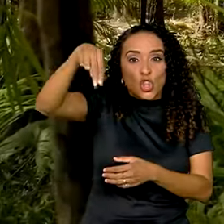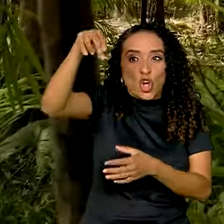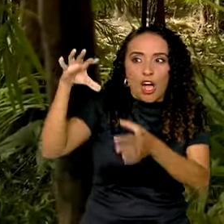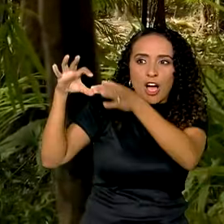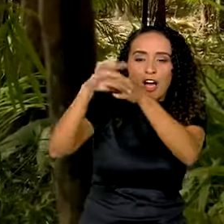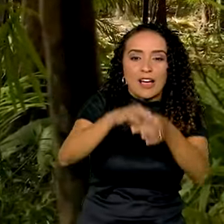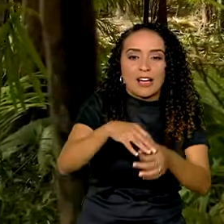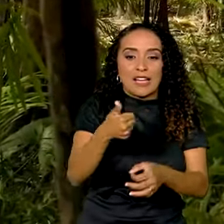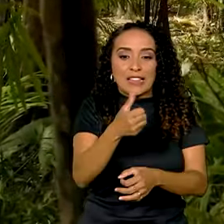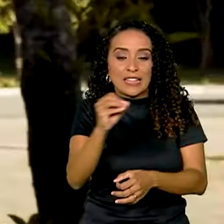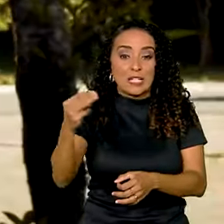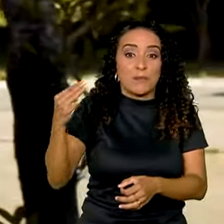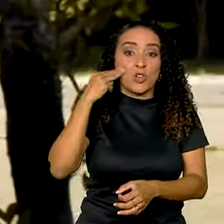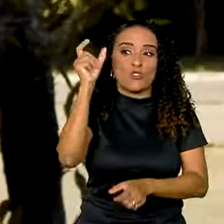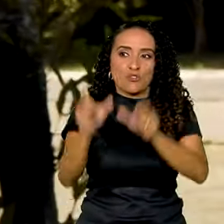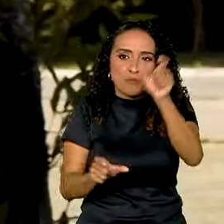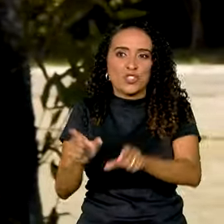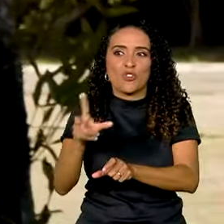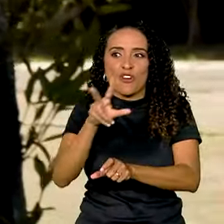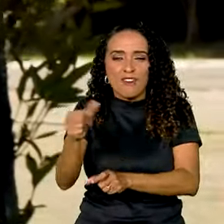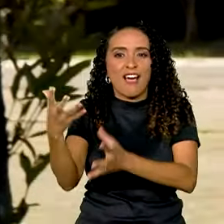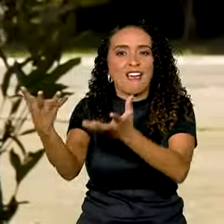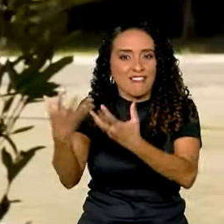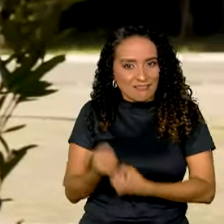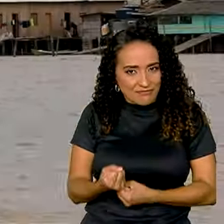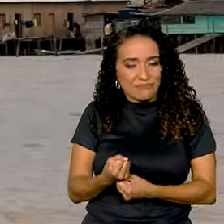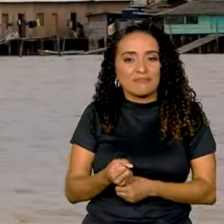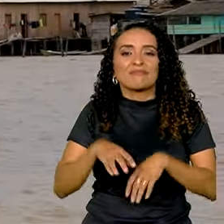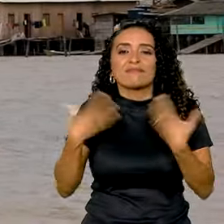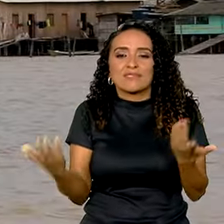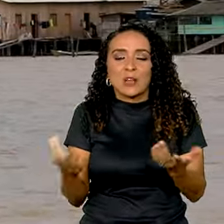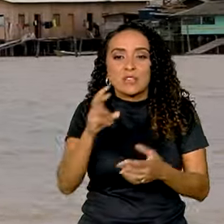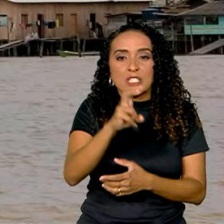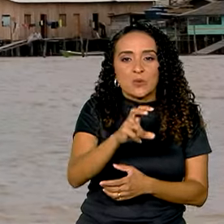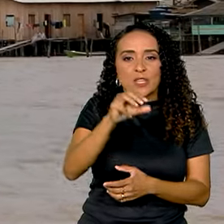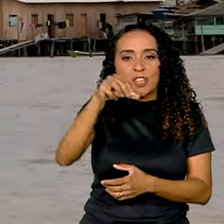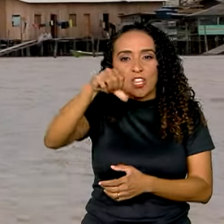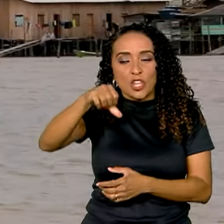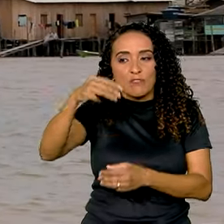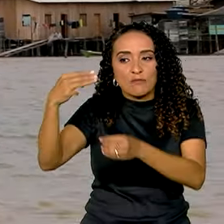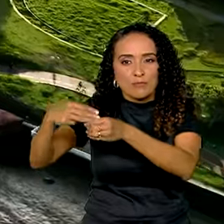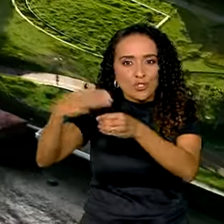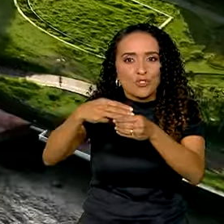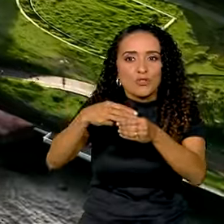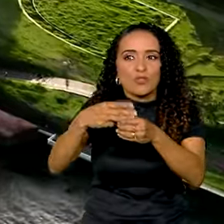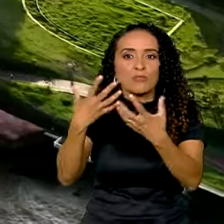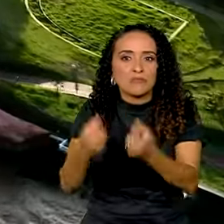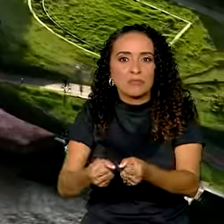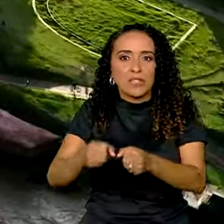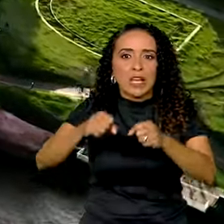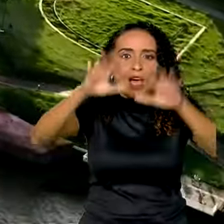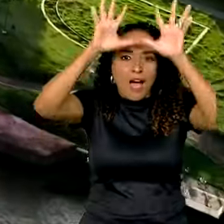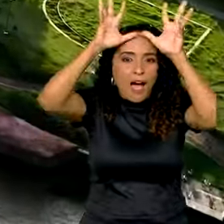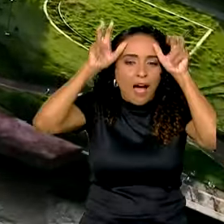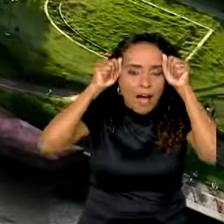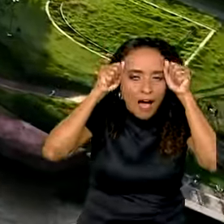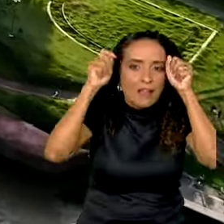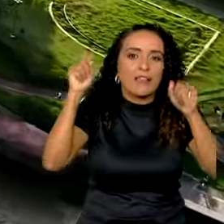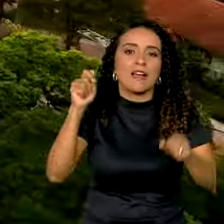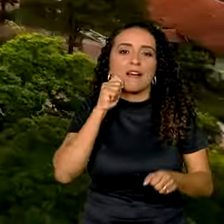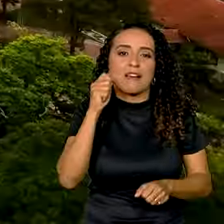10 milhões de pessoas serão beneficiadas e 59 municípios atendidos no Acre, Amapá,